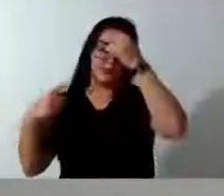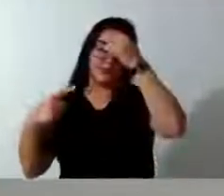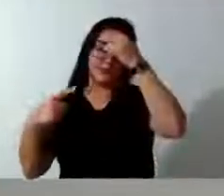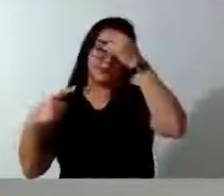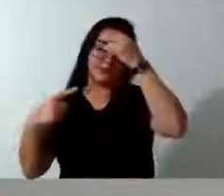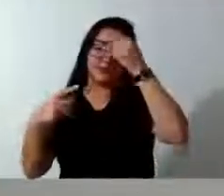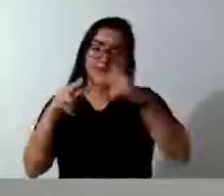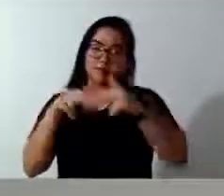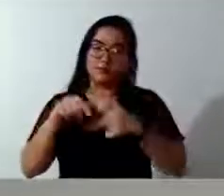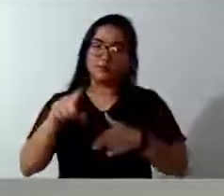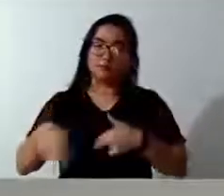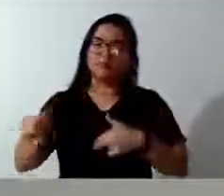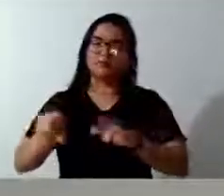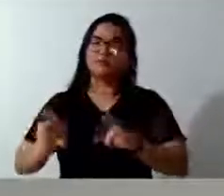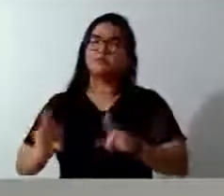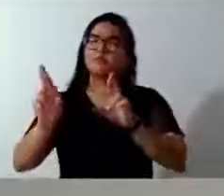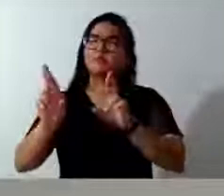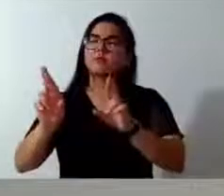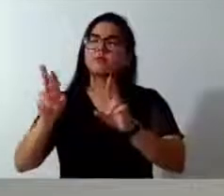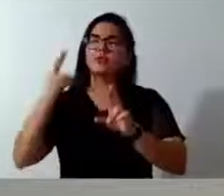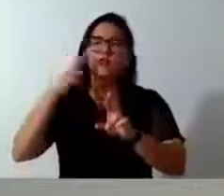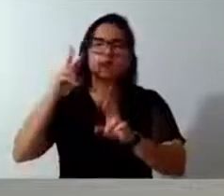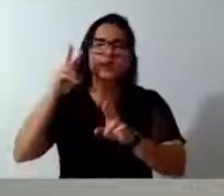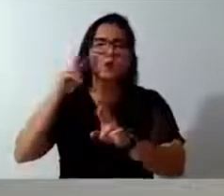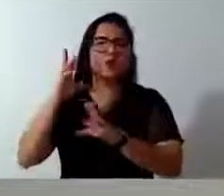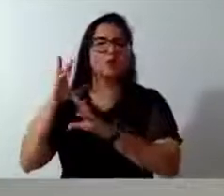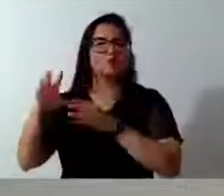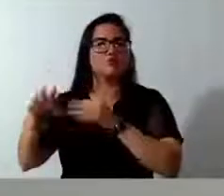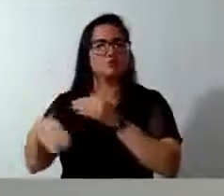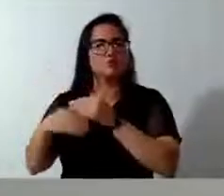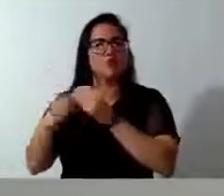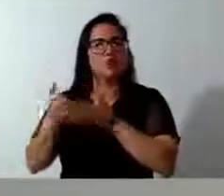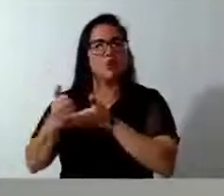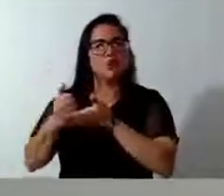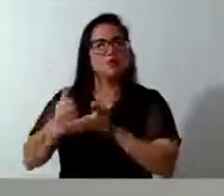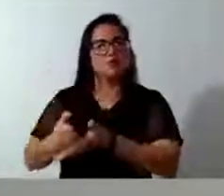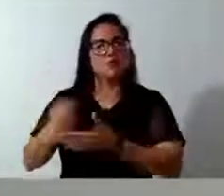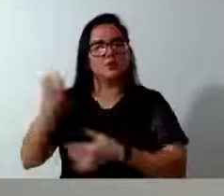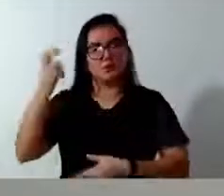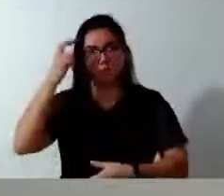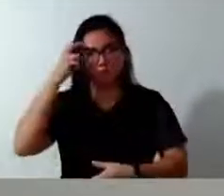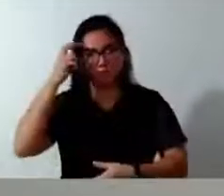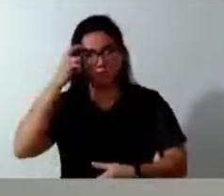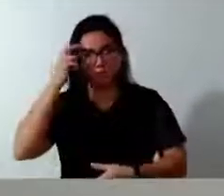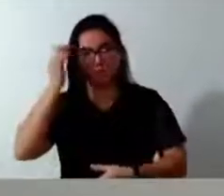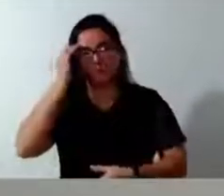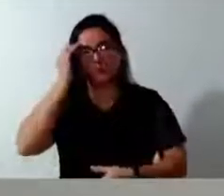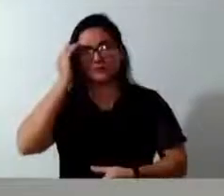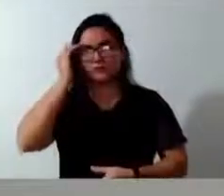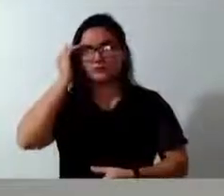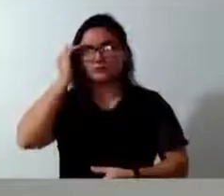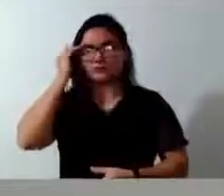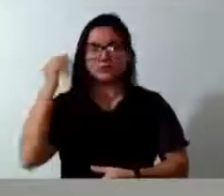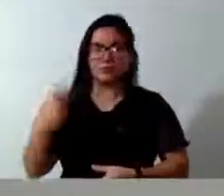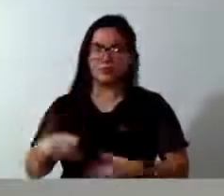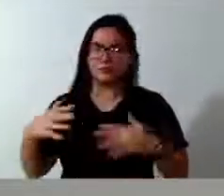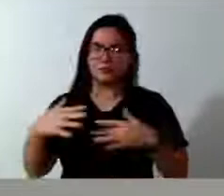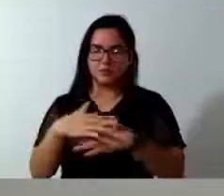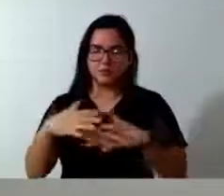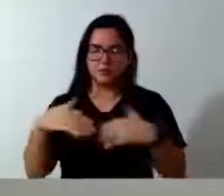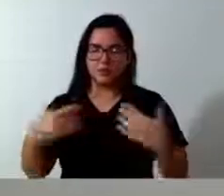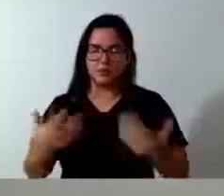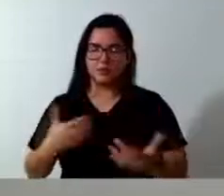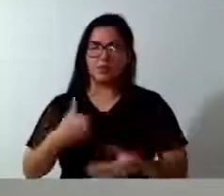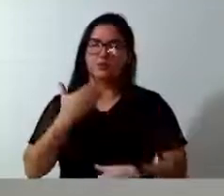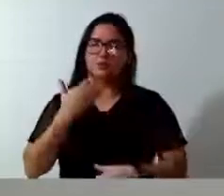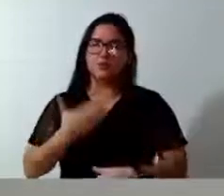história, eles contribuem com a cultura do nosso município. Então, já peço também